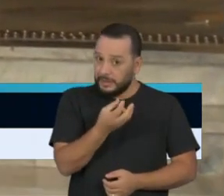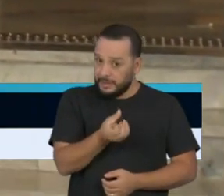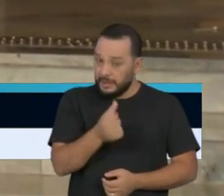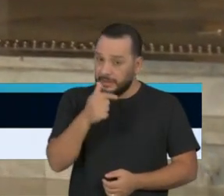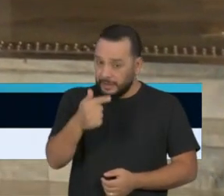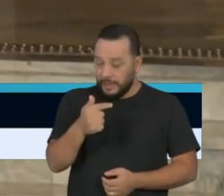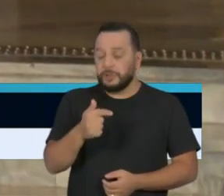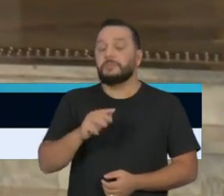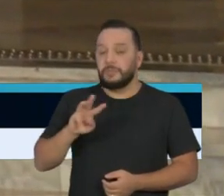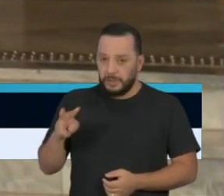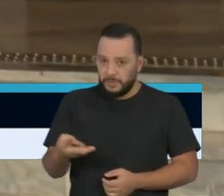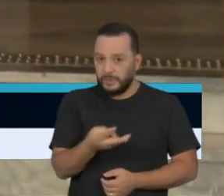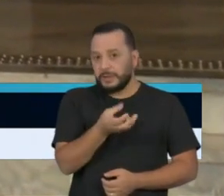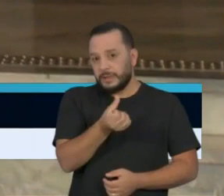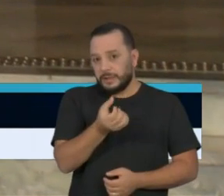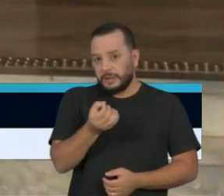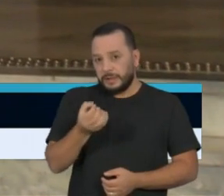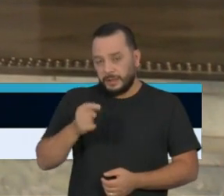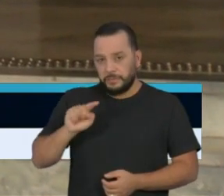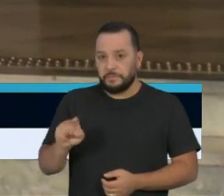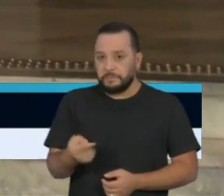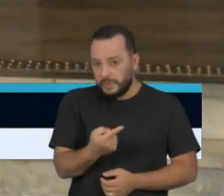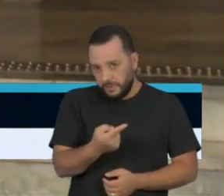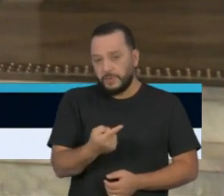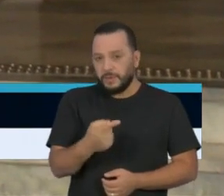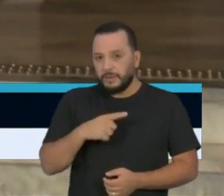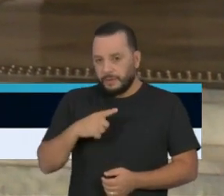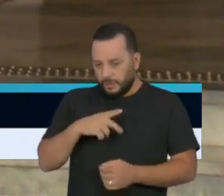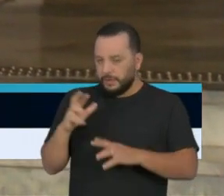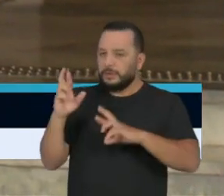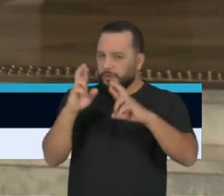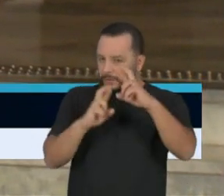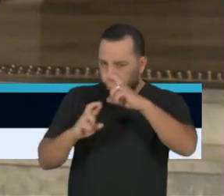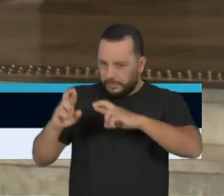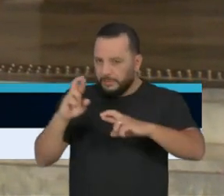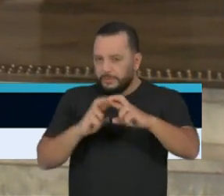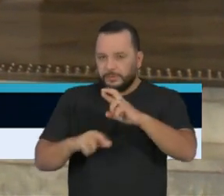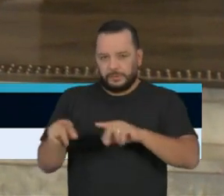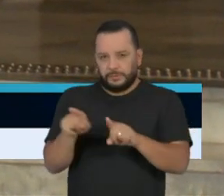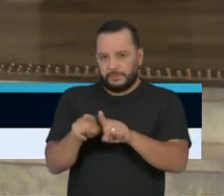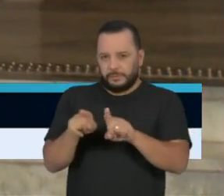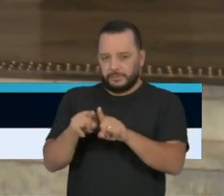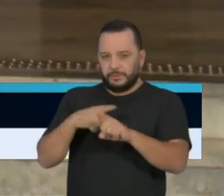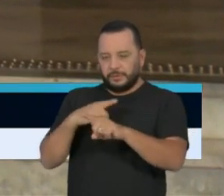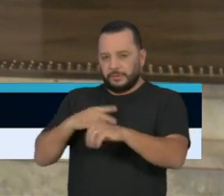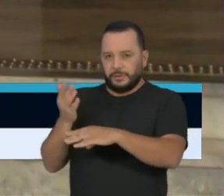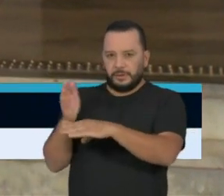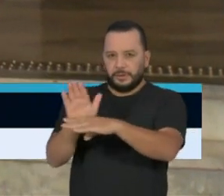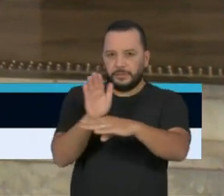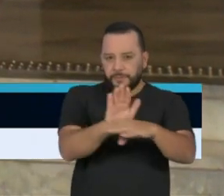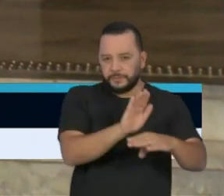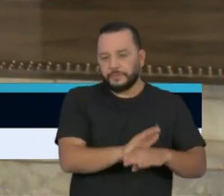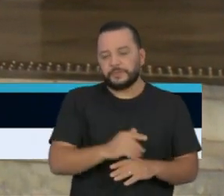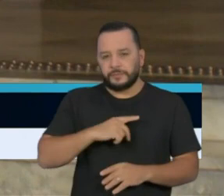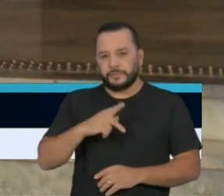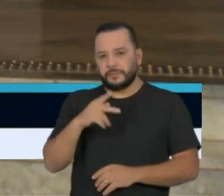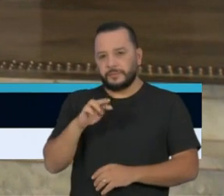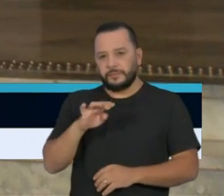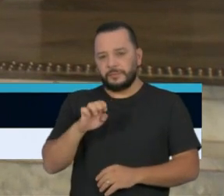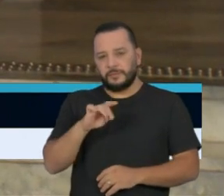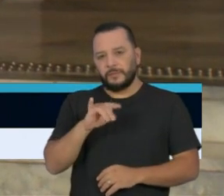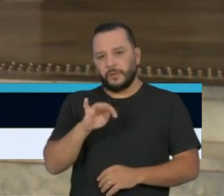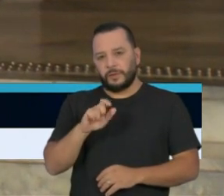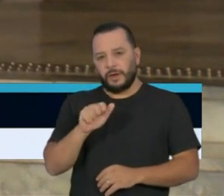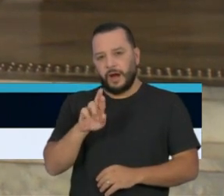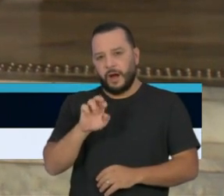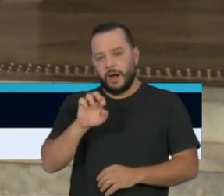e 600 mil. E essas doações estão sendo auditadas também, com o apoio da Auditoria da Pricewaterhouse, para